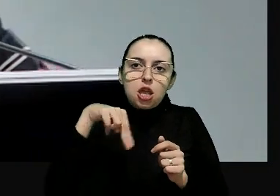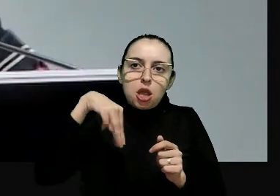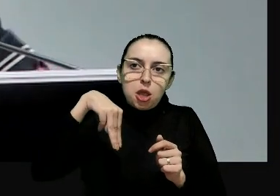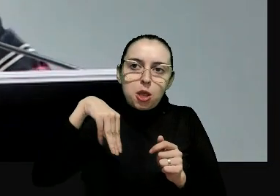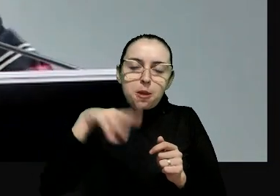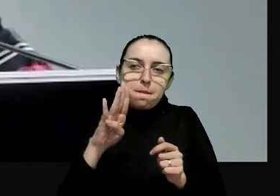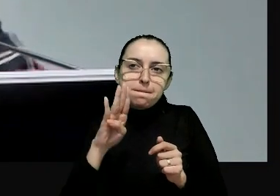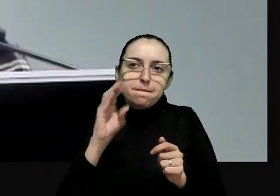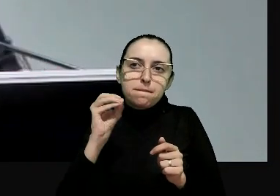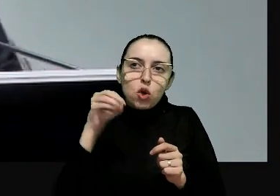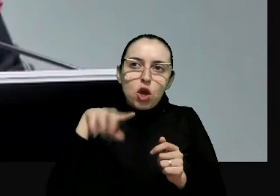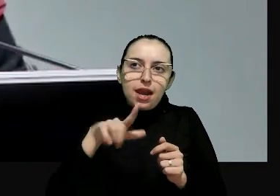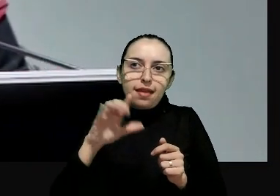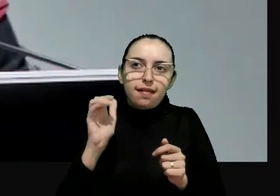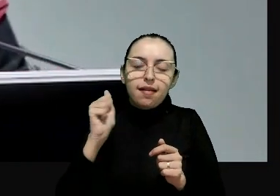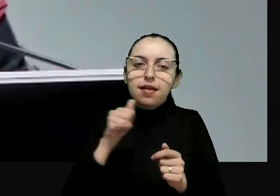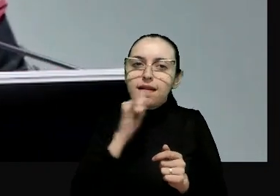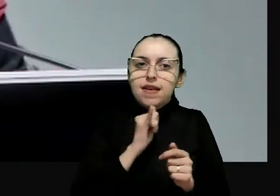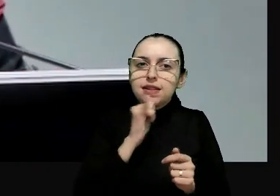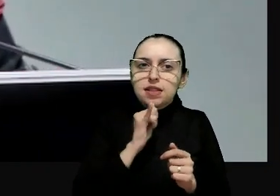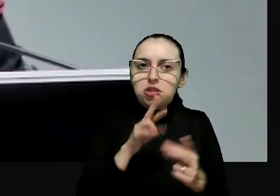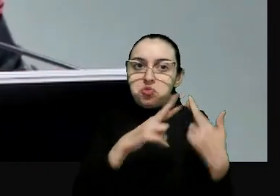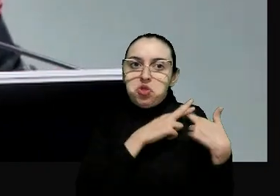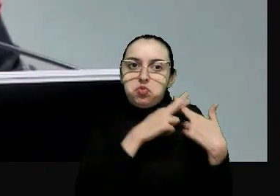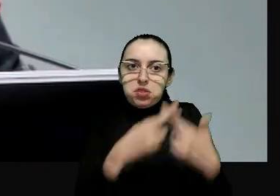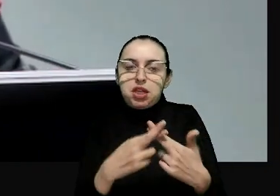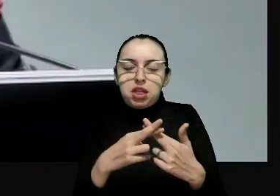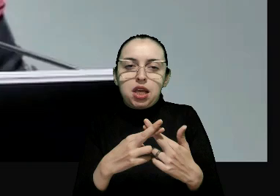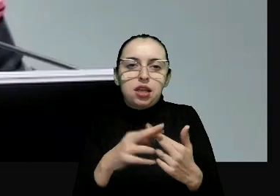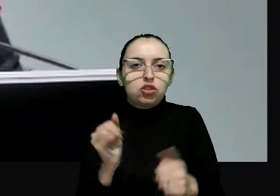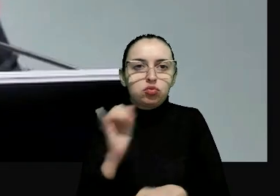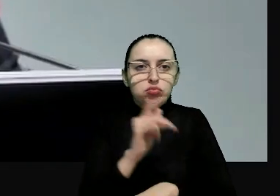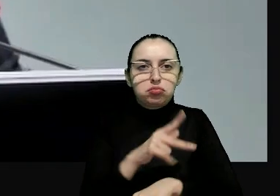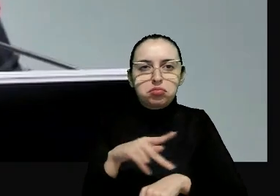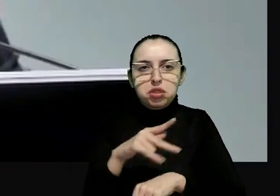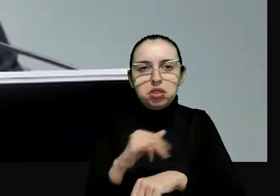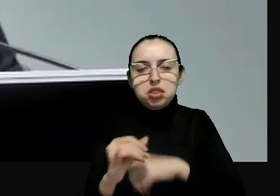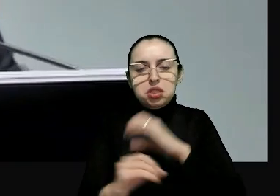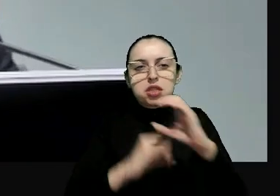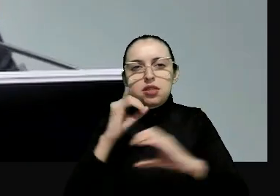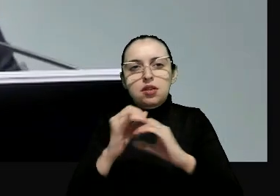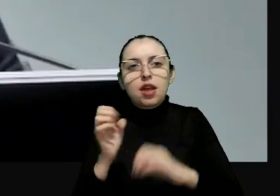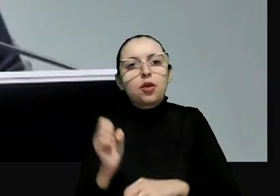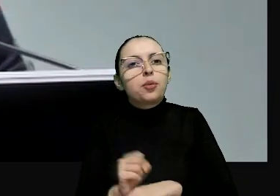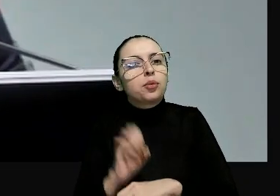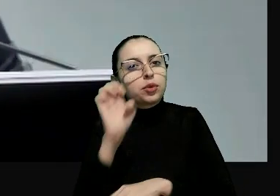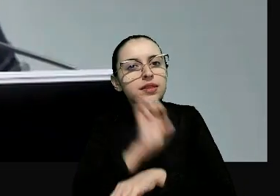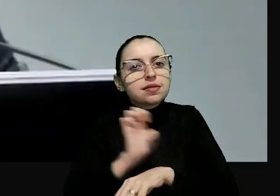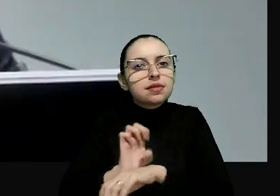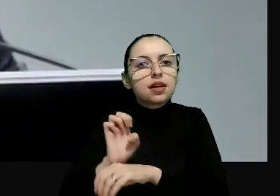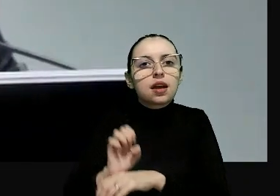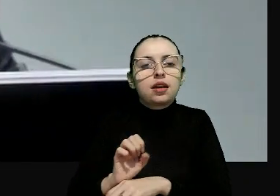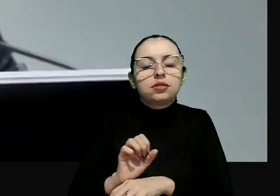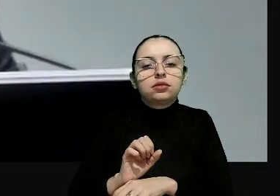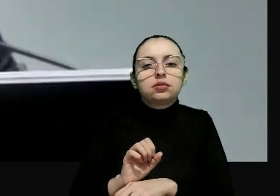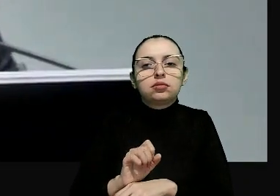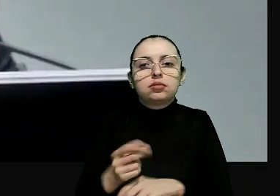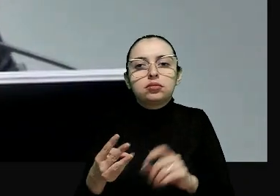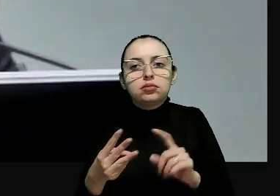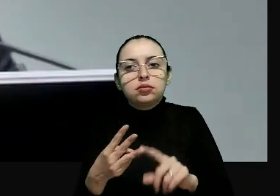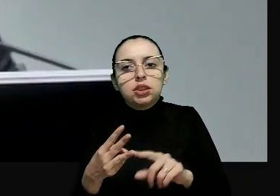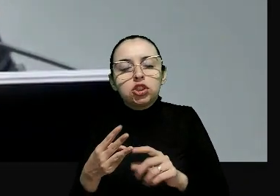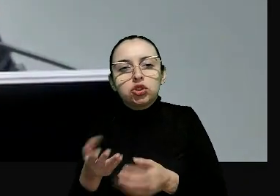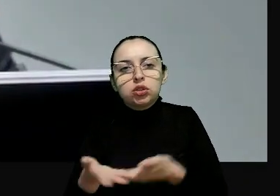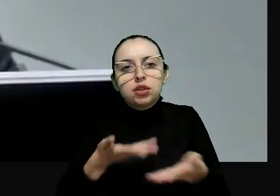em que, por exemplo, há o reconhecimento de responsabilidade internacional por estados. Medidas de reabilitação, nós estamos trabalhando